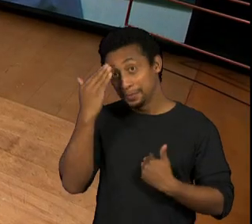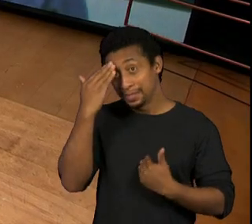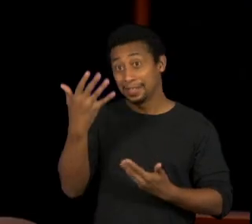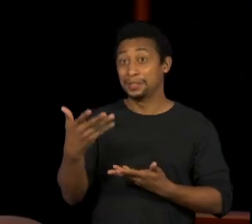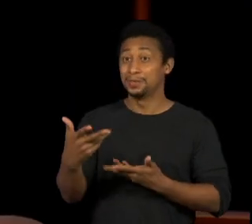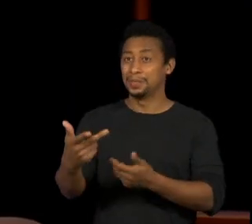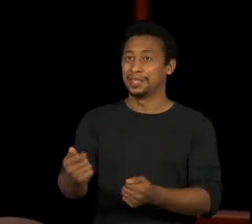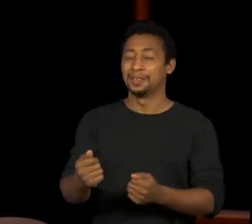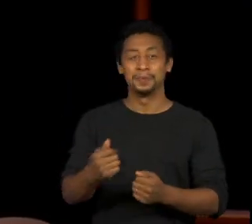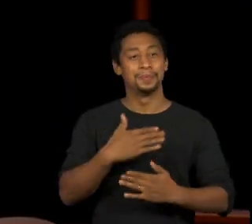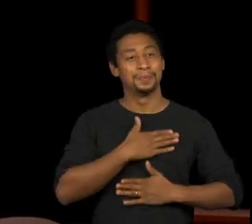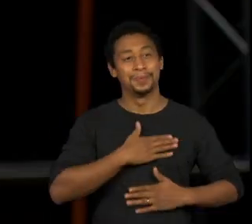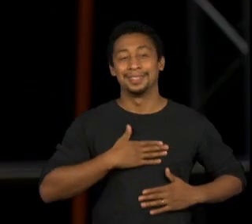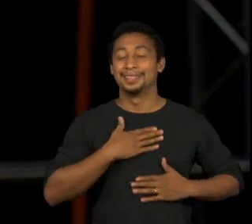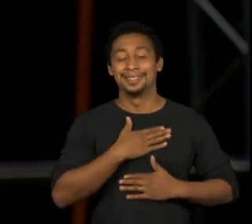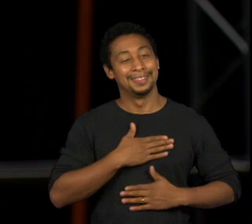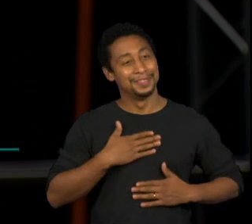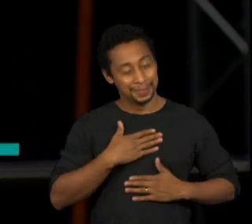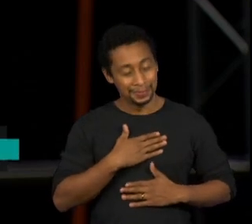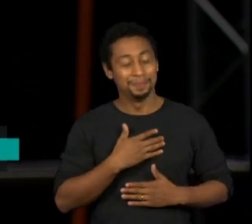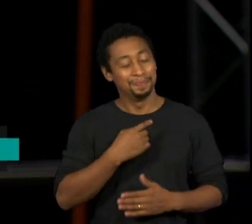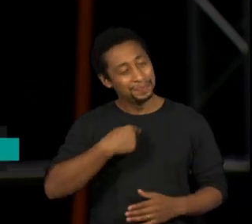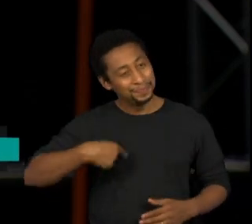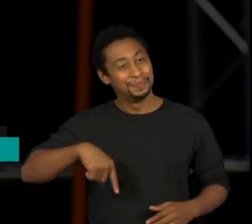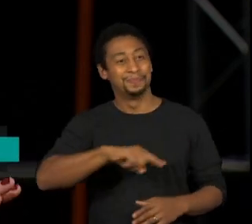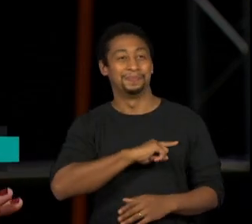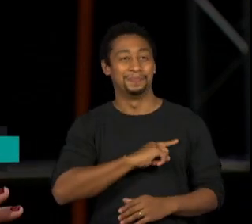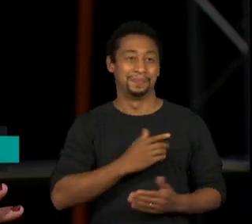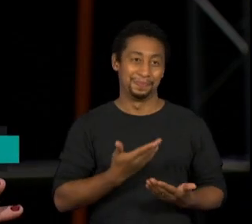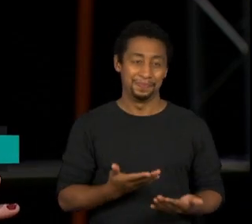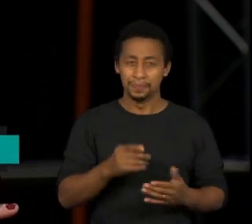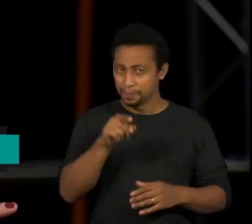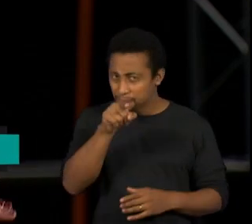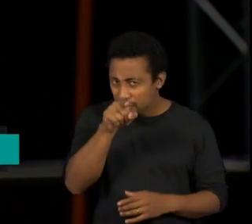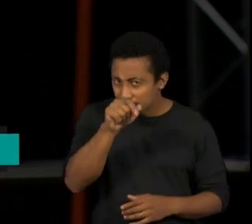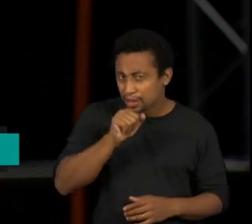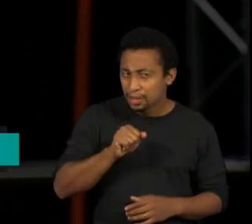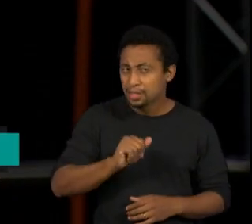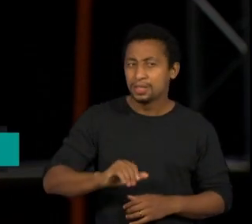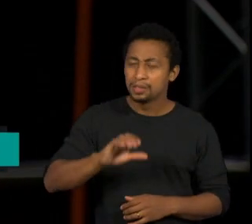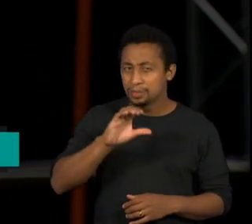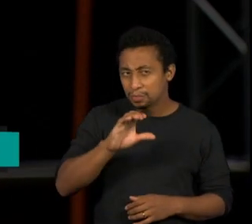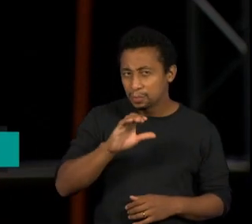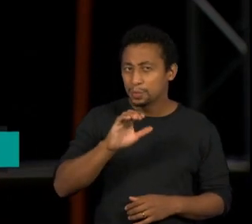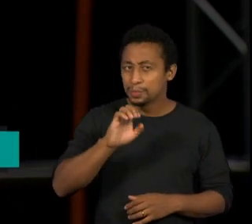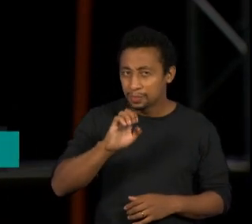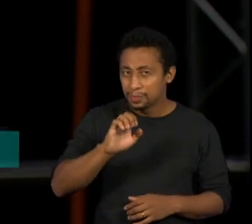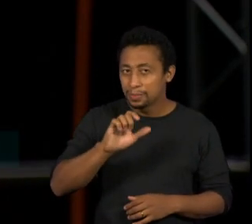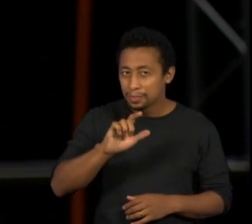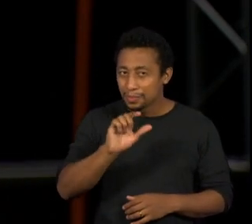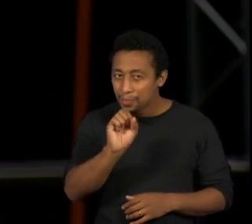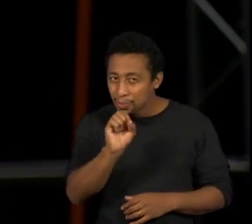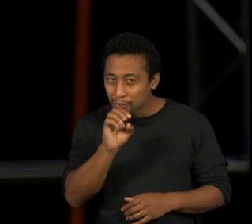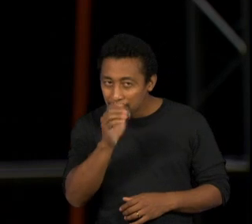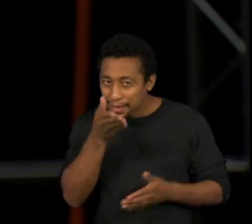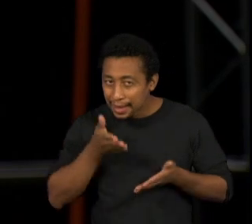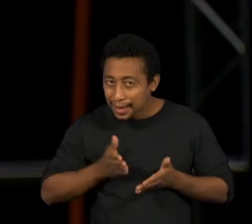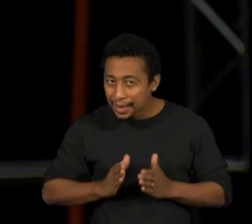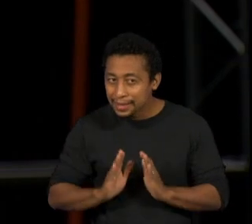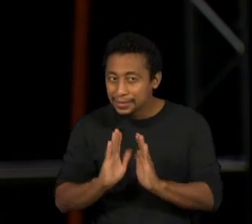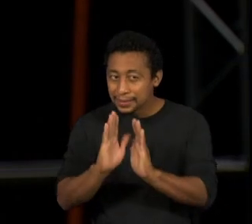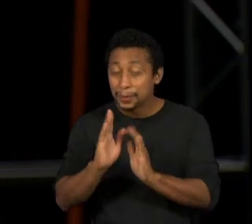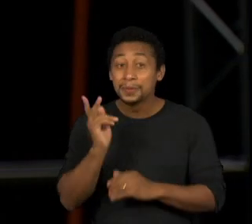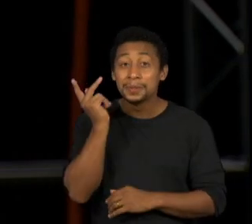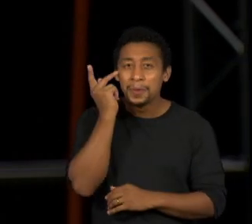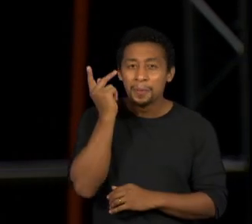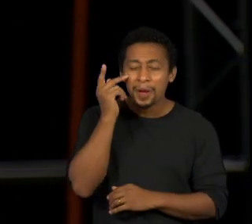O prazer é nosso. Frateschi, você nasceu em São Paulo, no bairro da Lapa, aqui pertinho da TV Cultura. Então, que